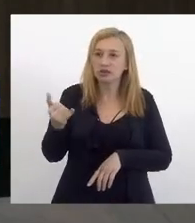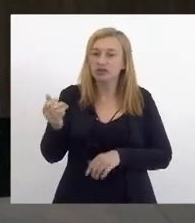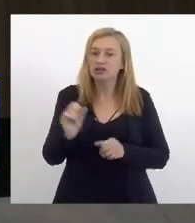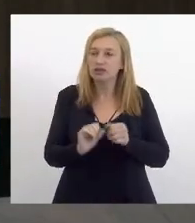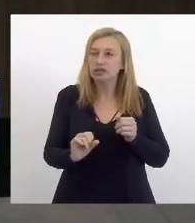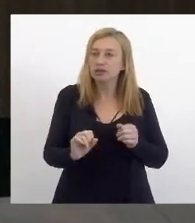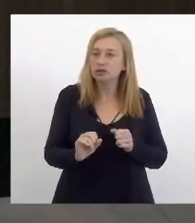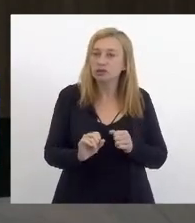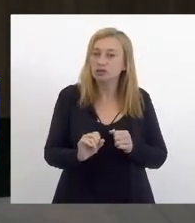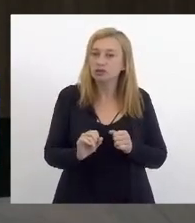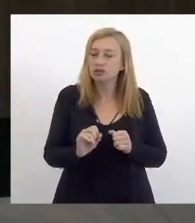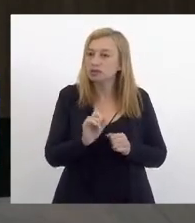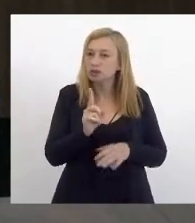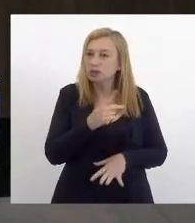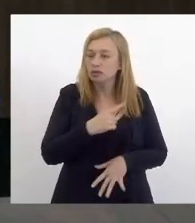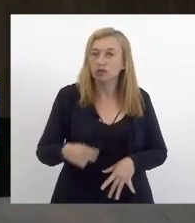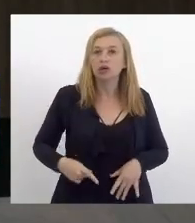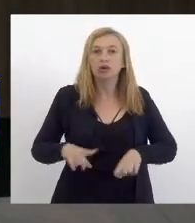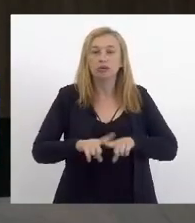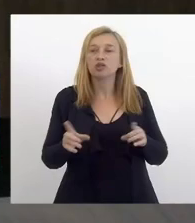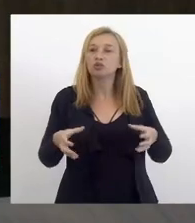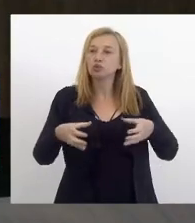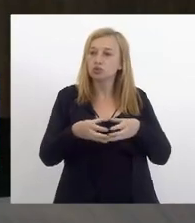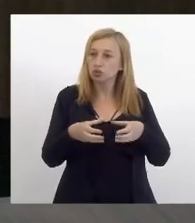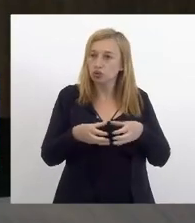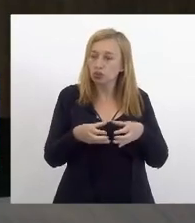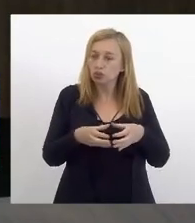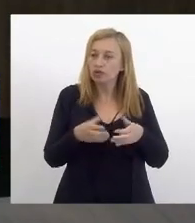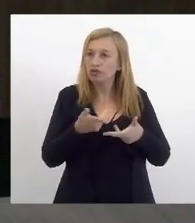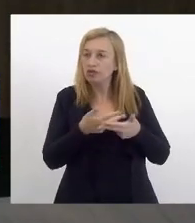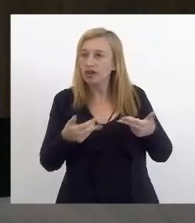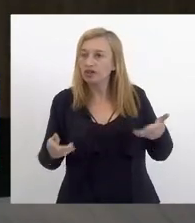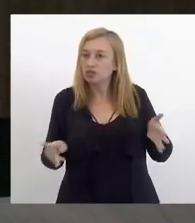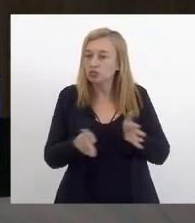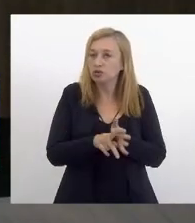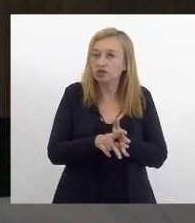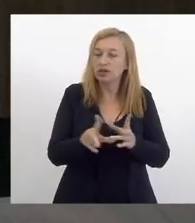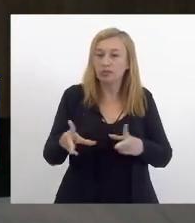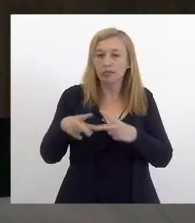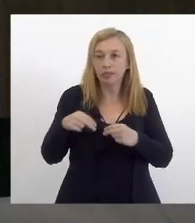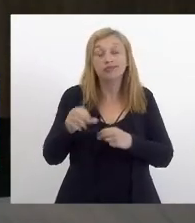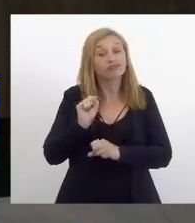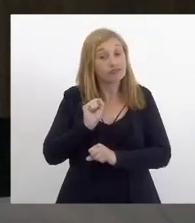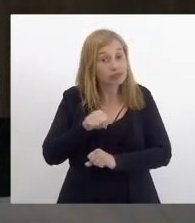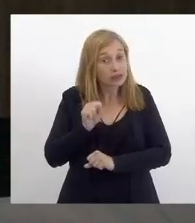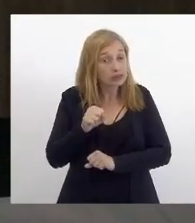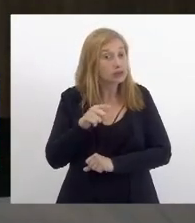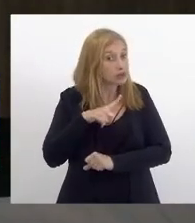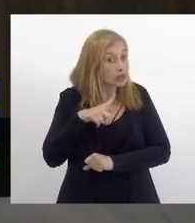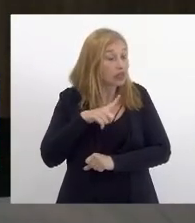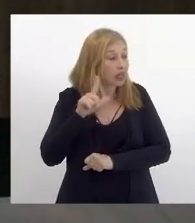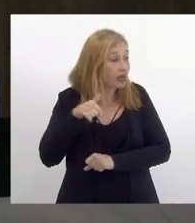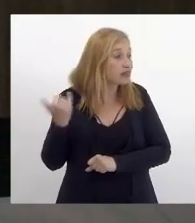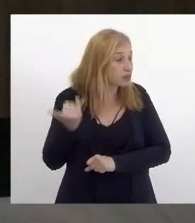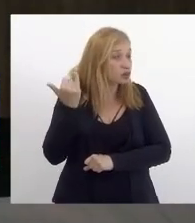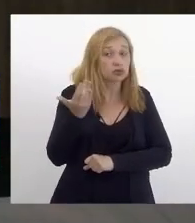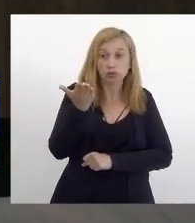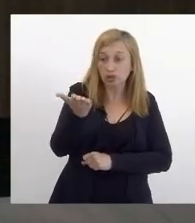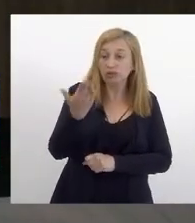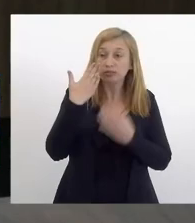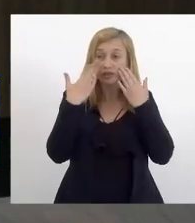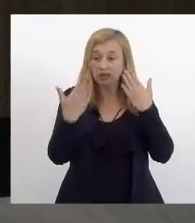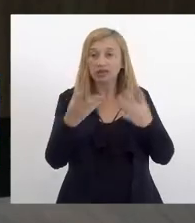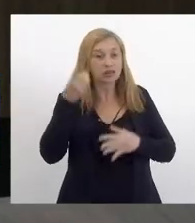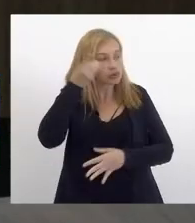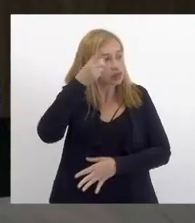e não pelo presidente mas pelo colegiado porque muitos projetos tem mérito e são muito importantes como esse apresentado